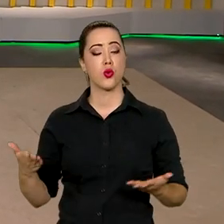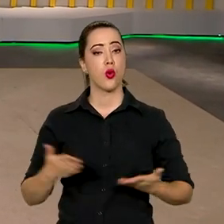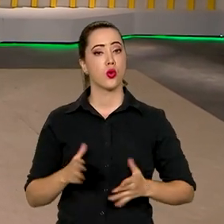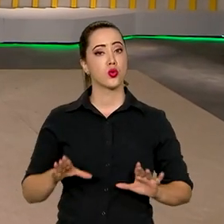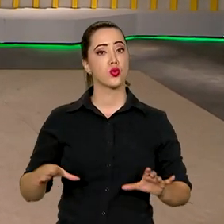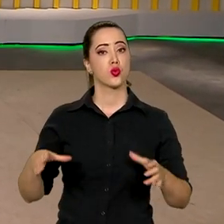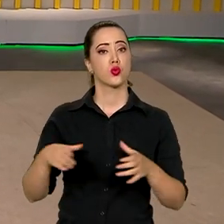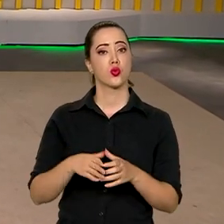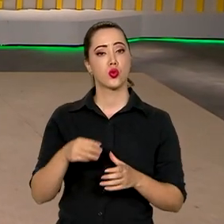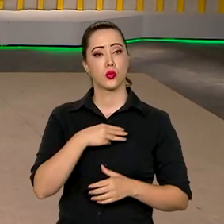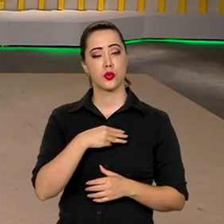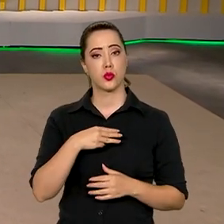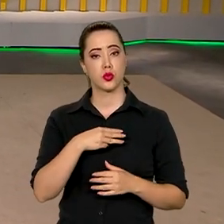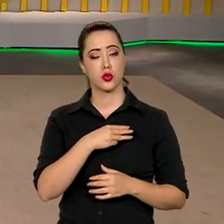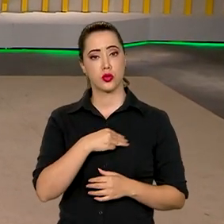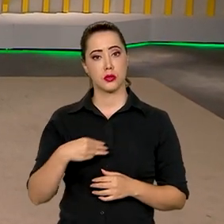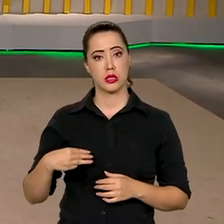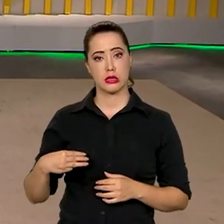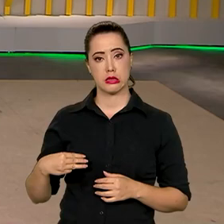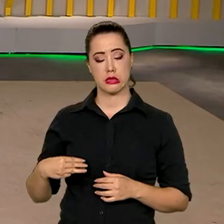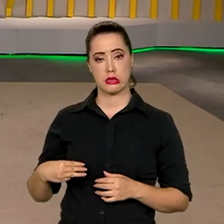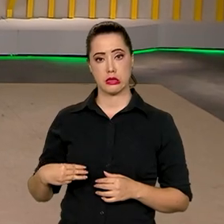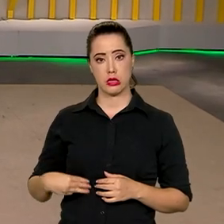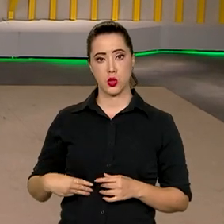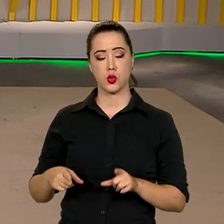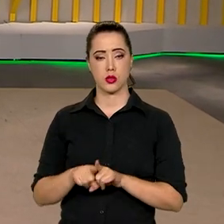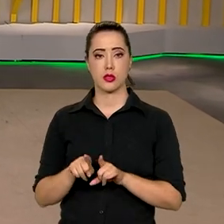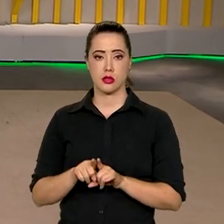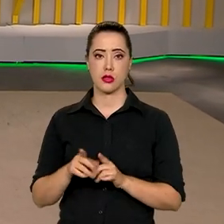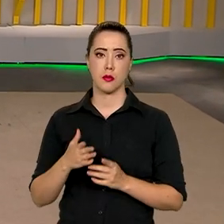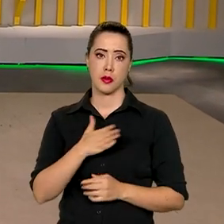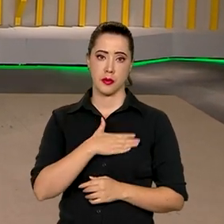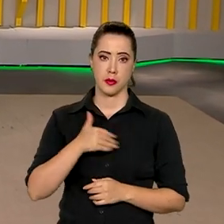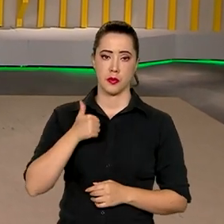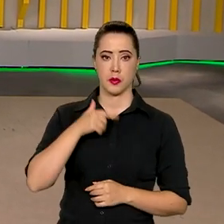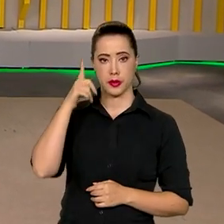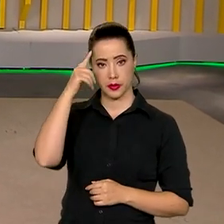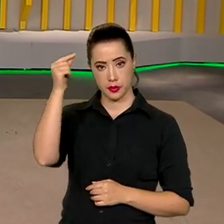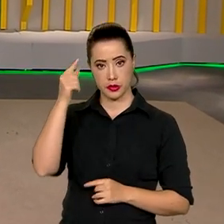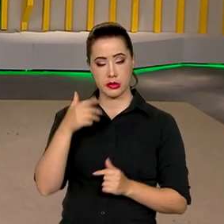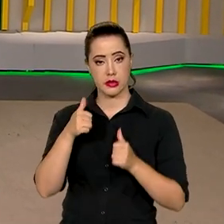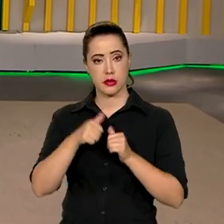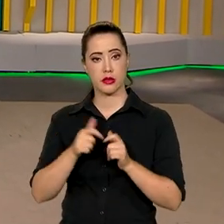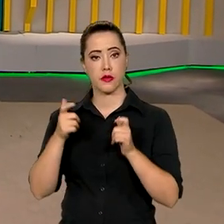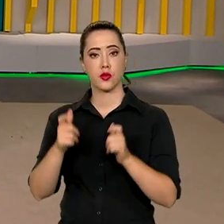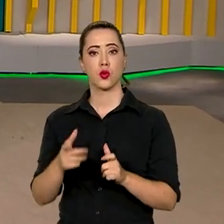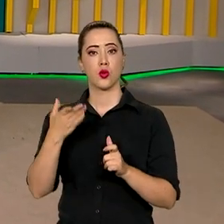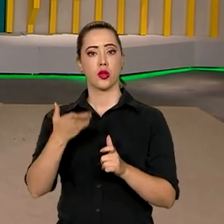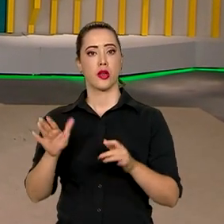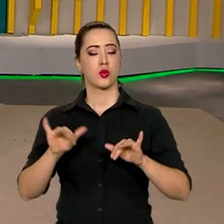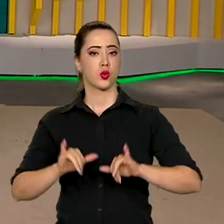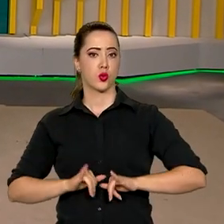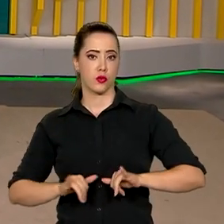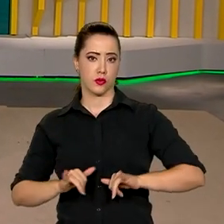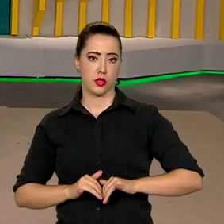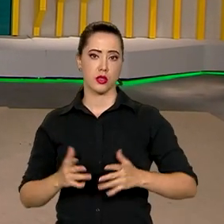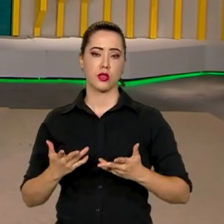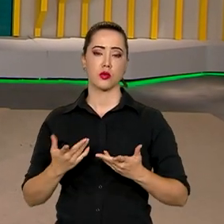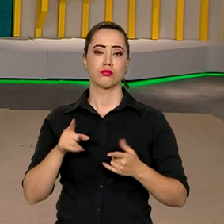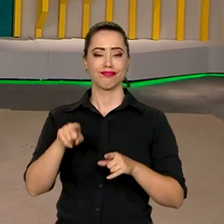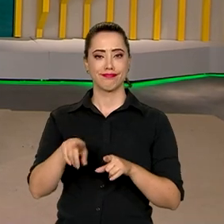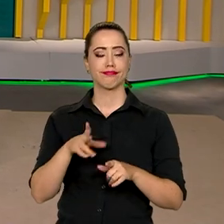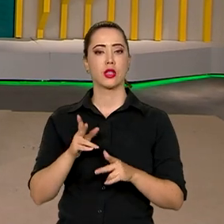Hoje, uma comitiva de ministros e também a primeira-dama, Janja da Silva, estiveram de volta aos locais atingidos para